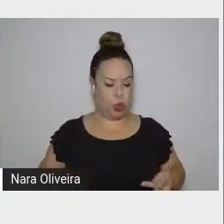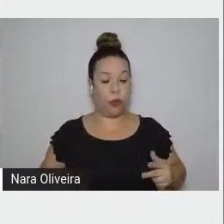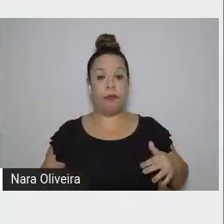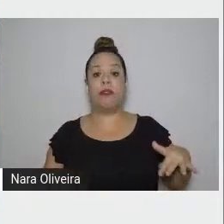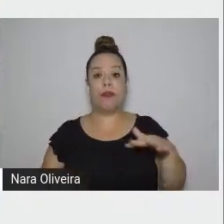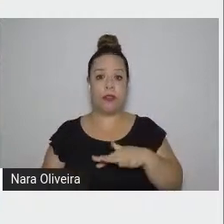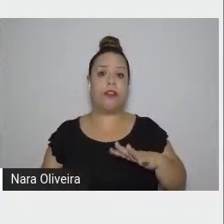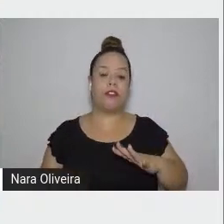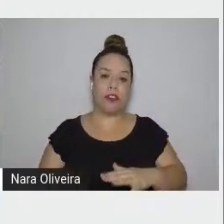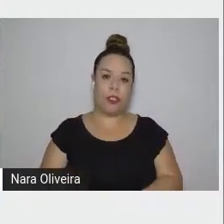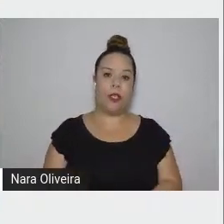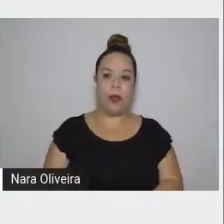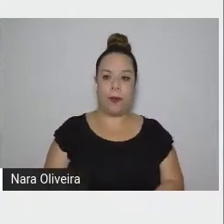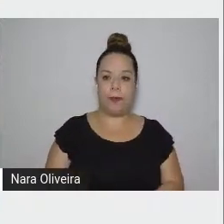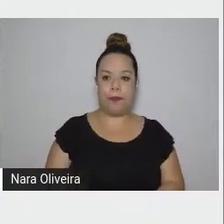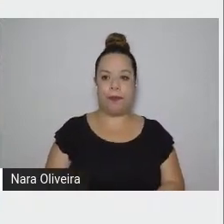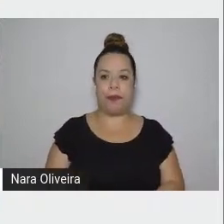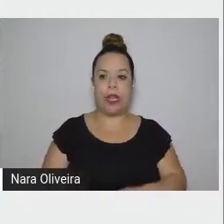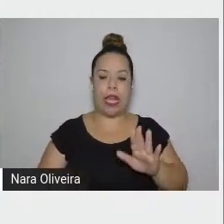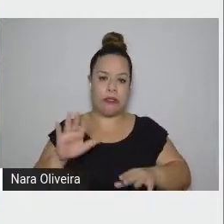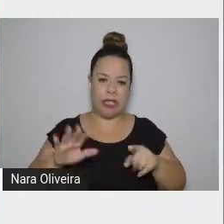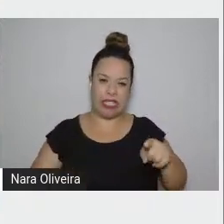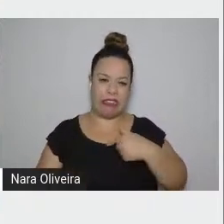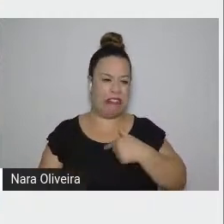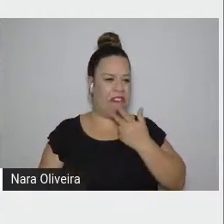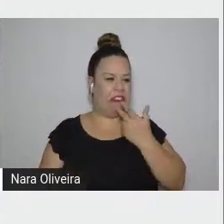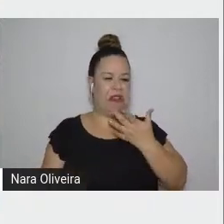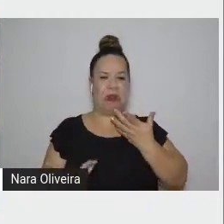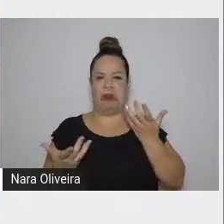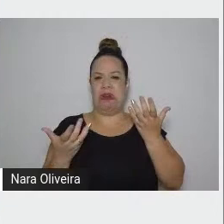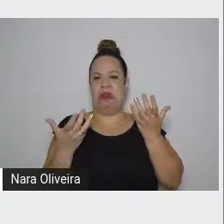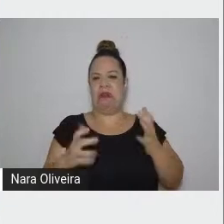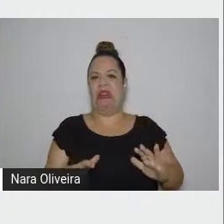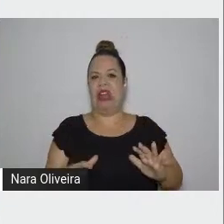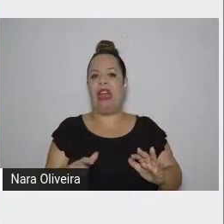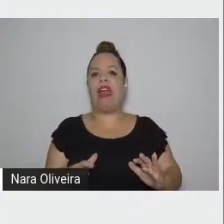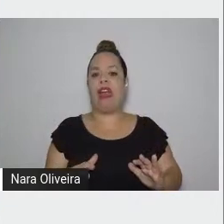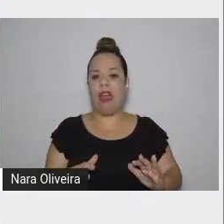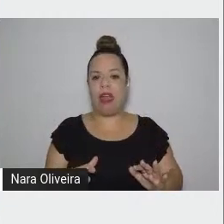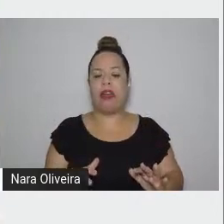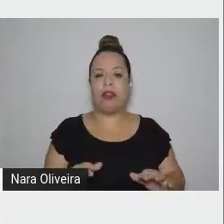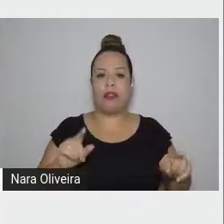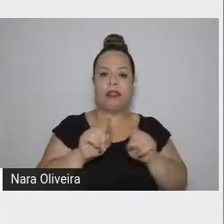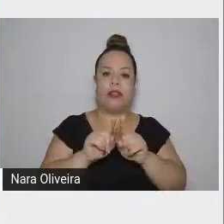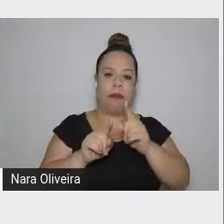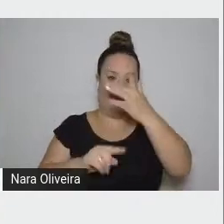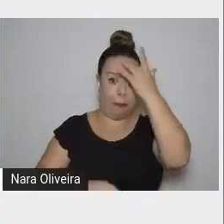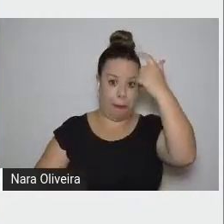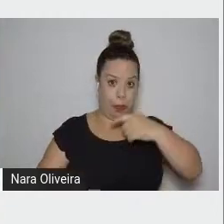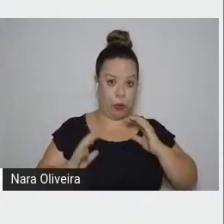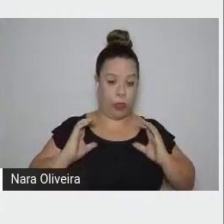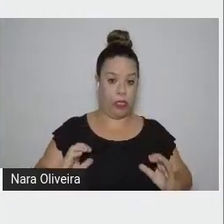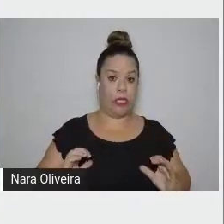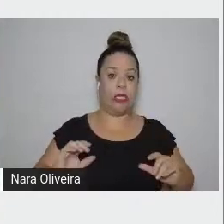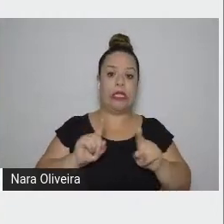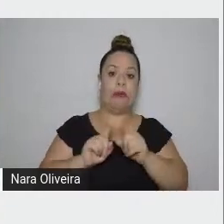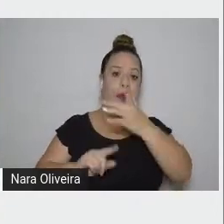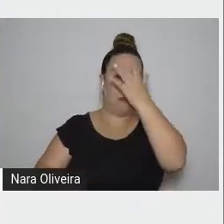O que ele recusava nas suas como cidadão e como comacista